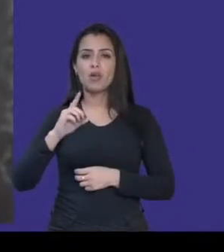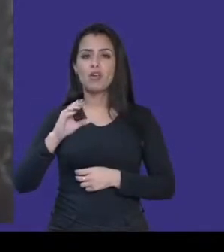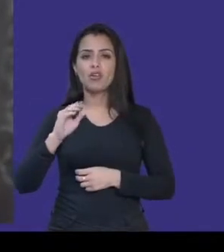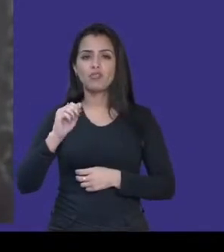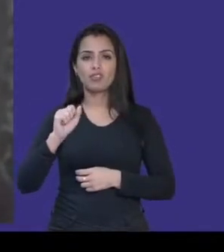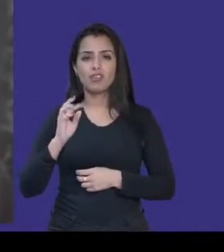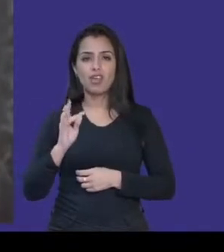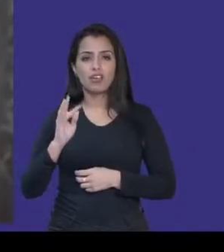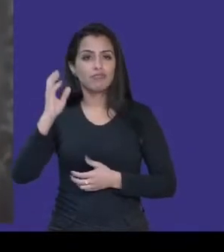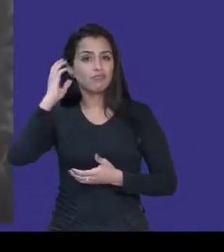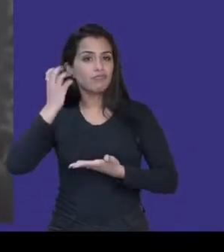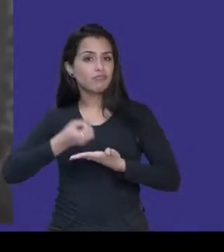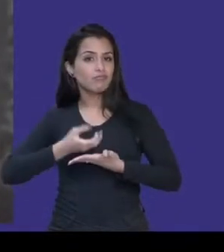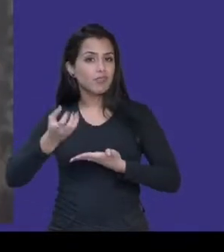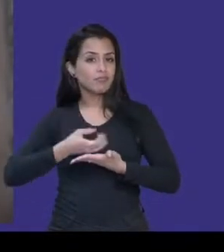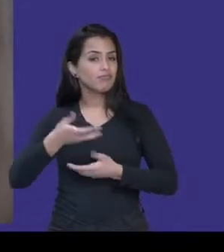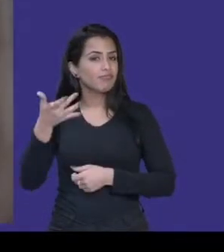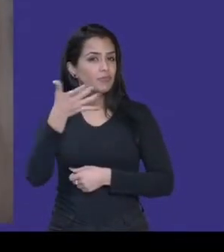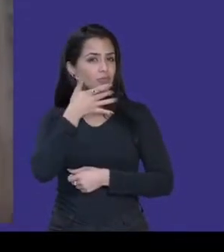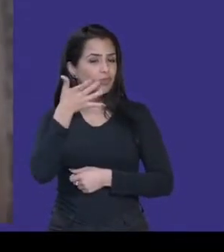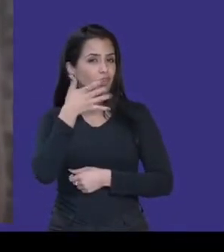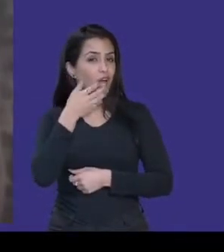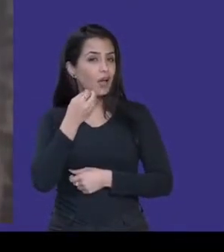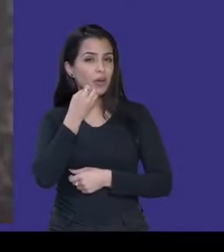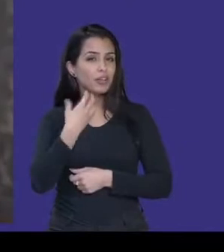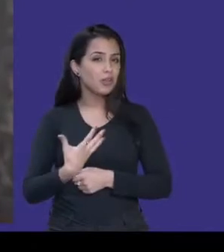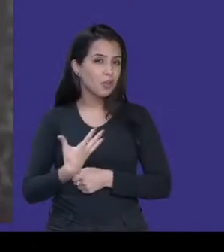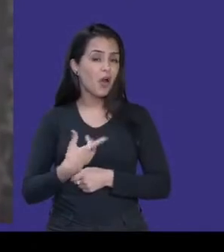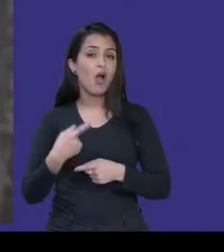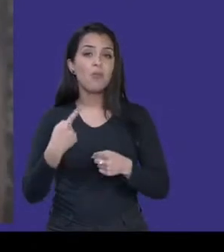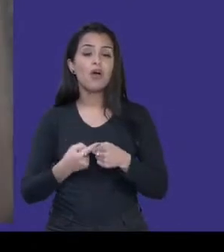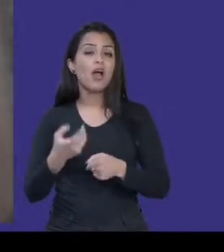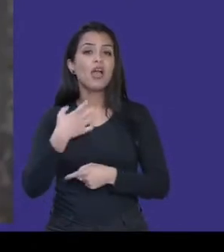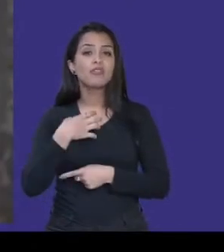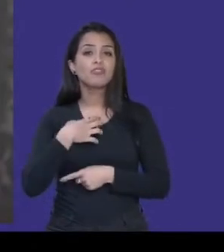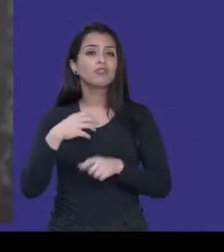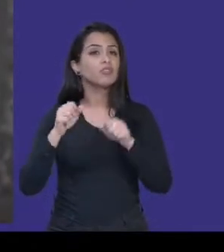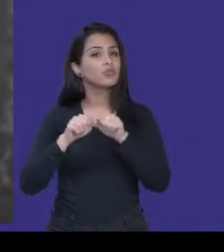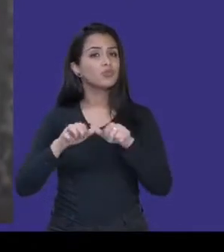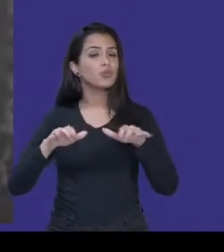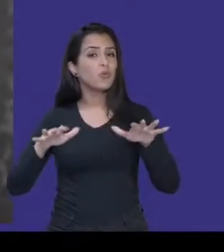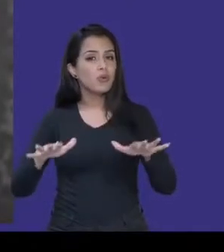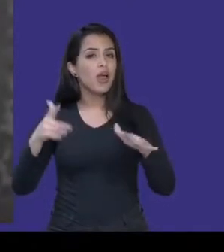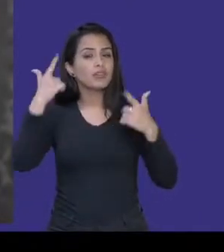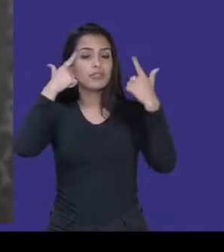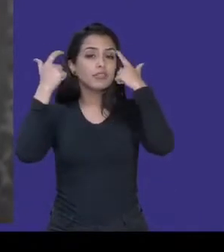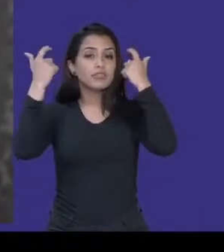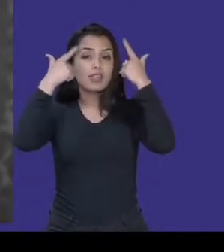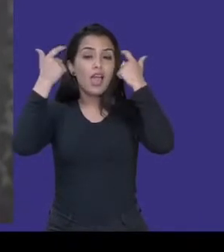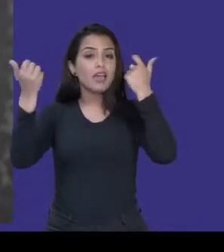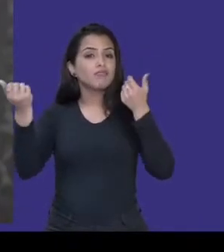são uma delícia, afinal eles são uma forma de transmissão e compartilhamento de ideias, de notícias,